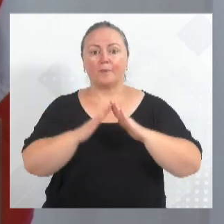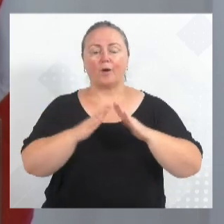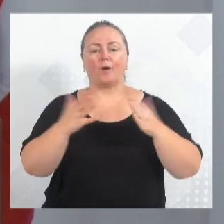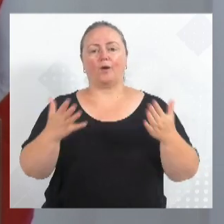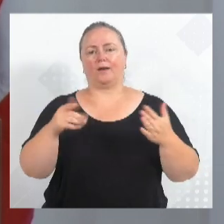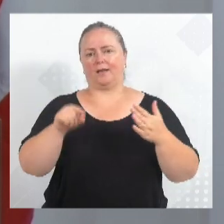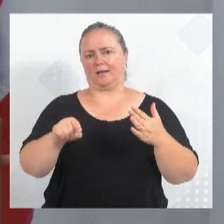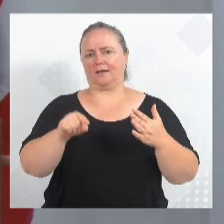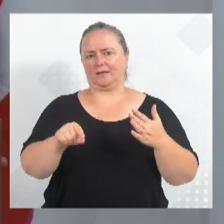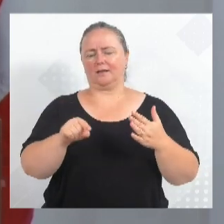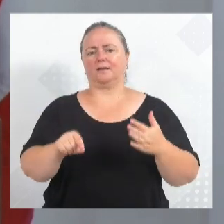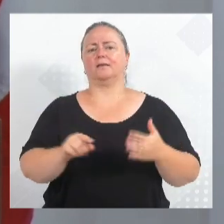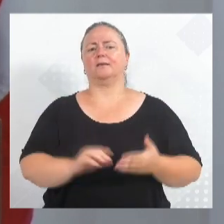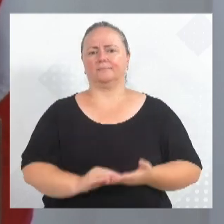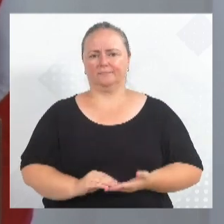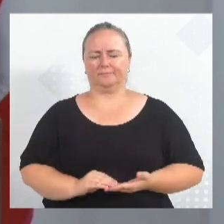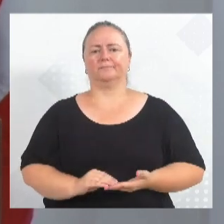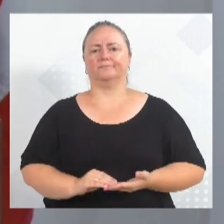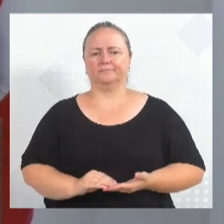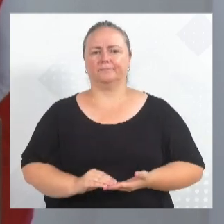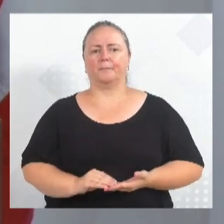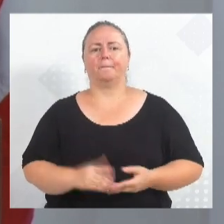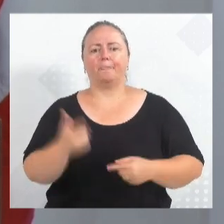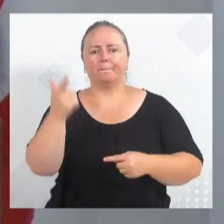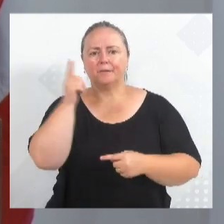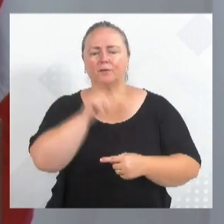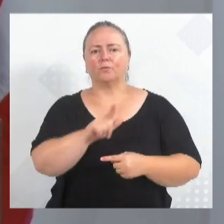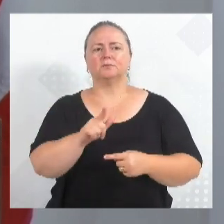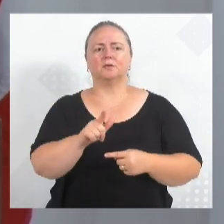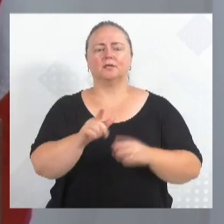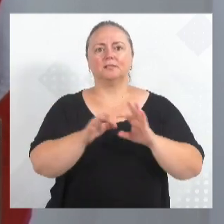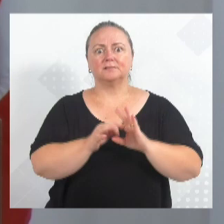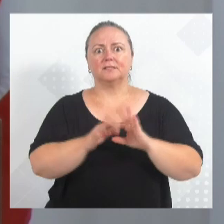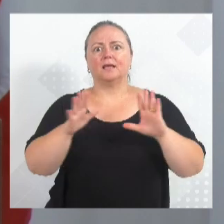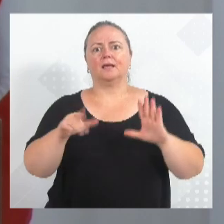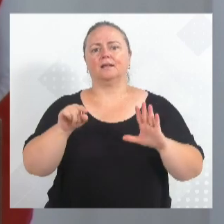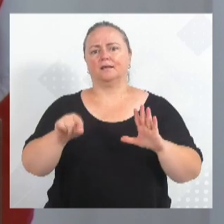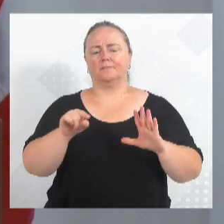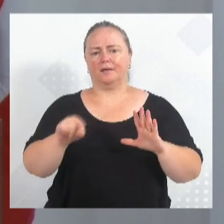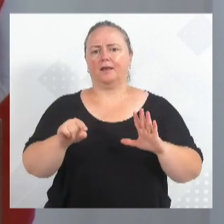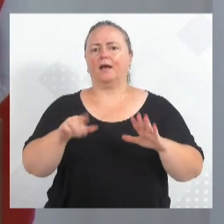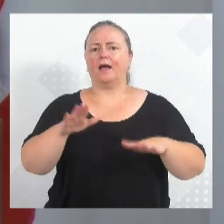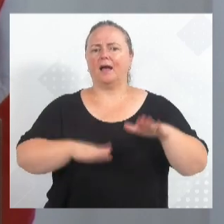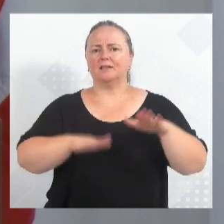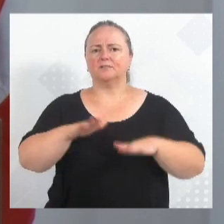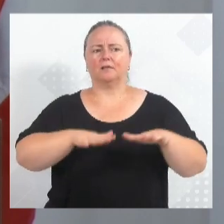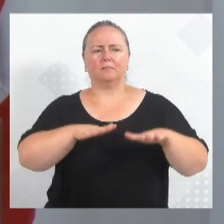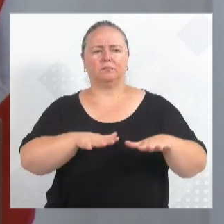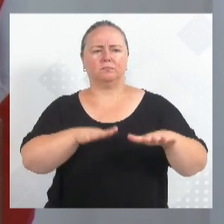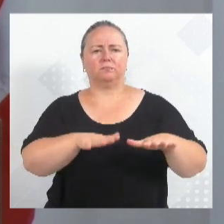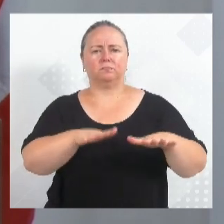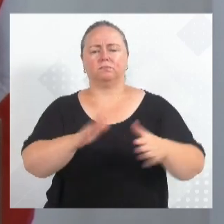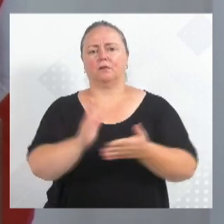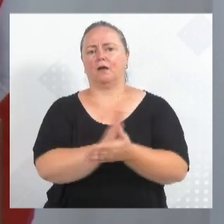geralmente por ali para sair do trânsito, do trânsito da Pedruzima no horário de pico, no horário de colégio.